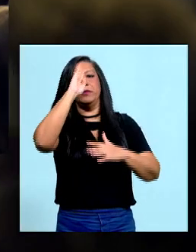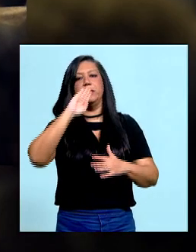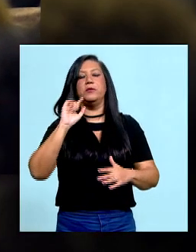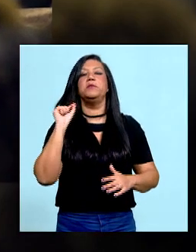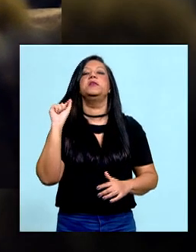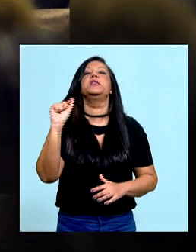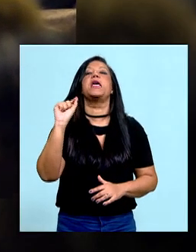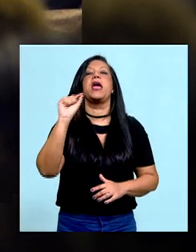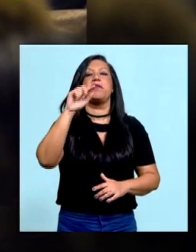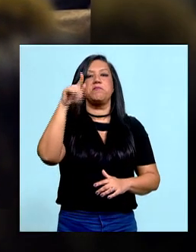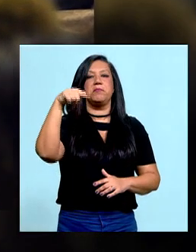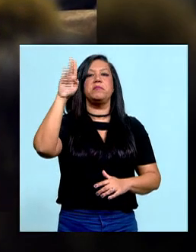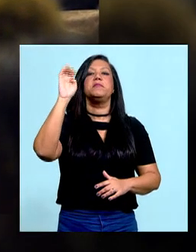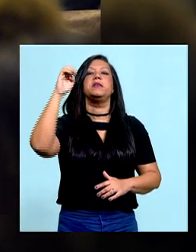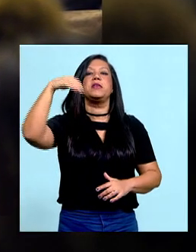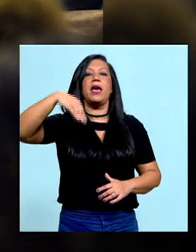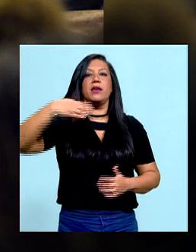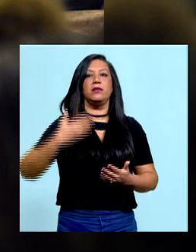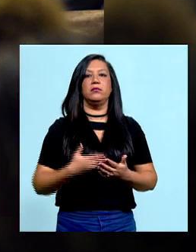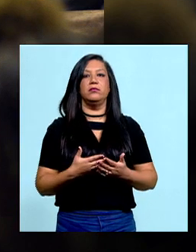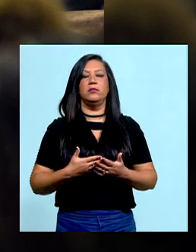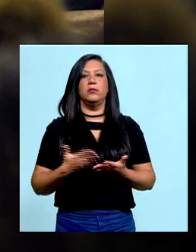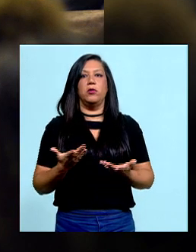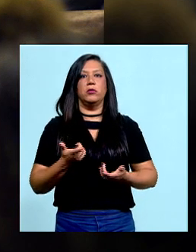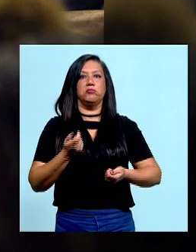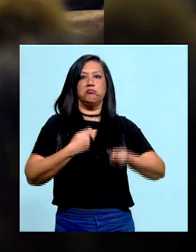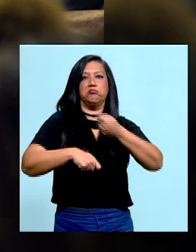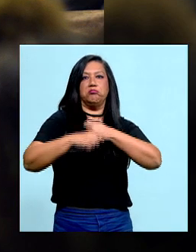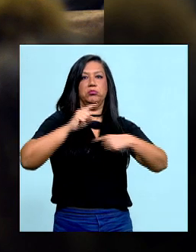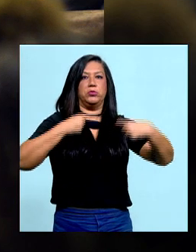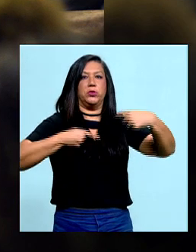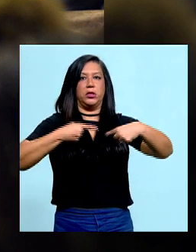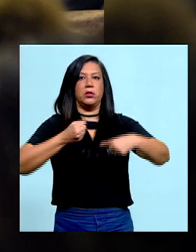Quem são as pessoas que detêm o poder econômico e político.